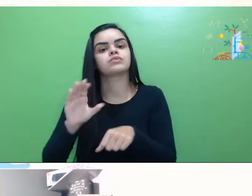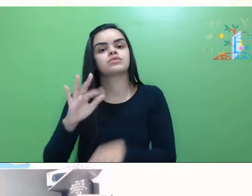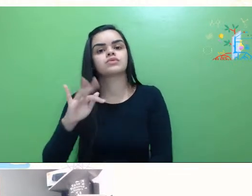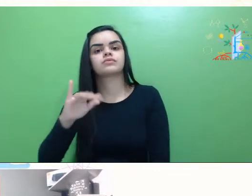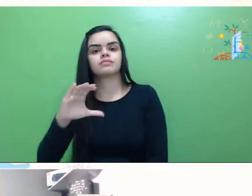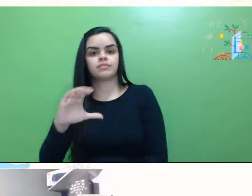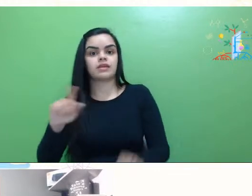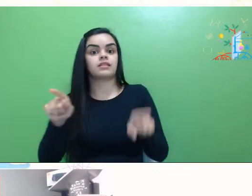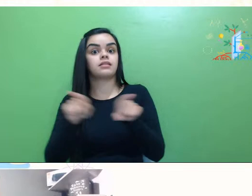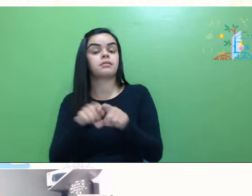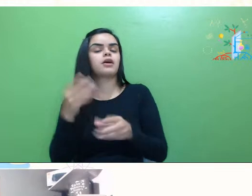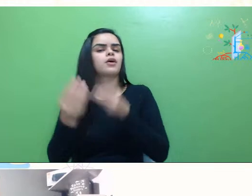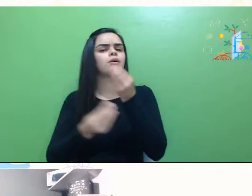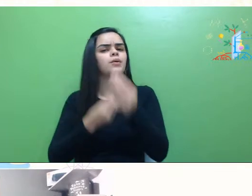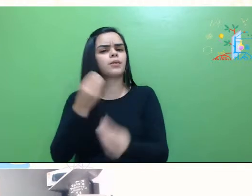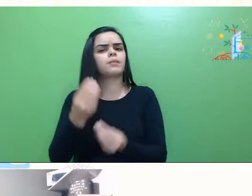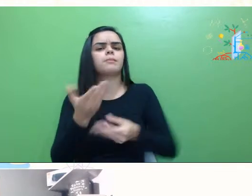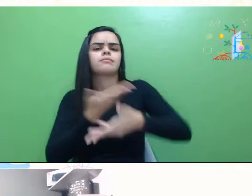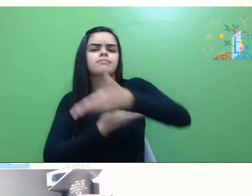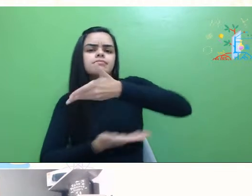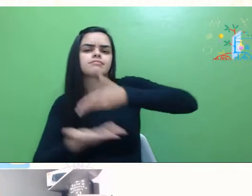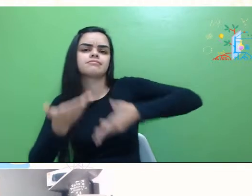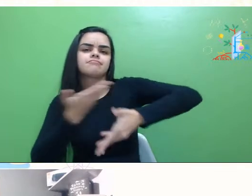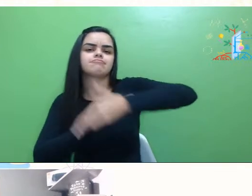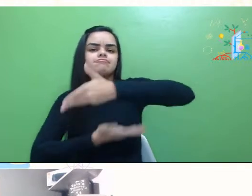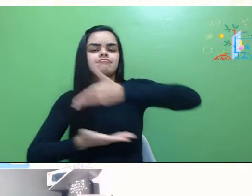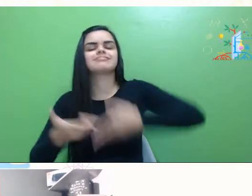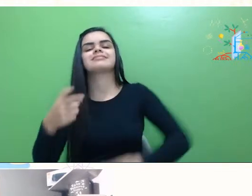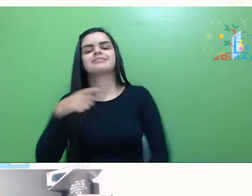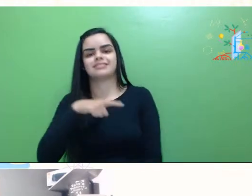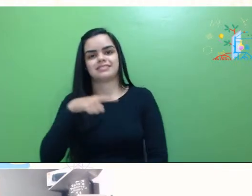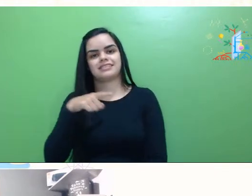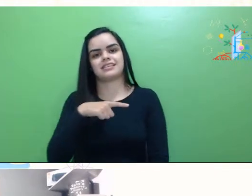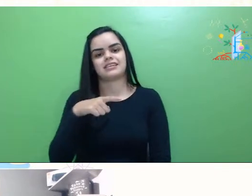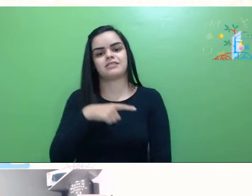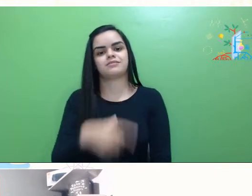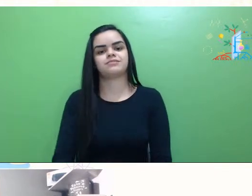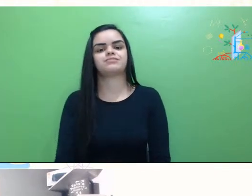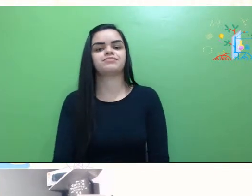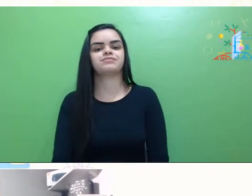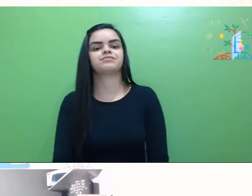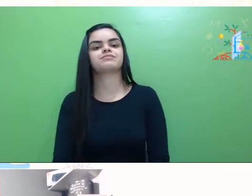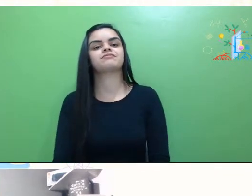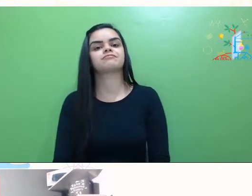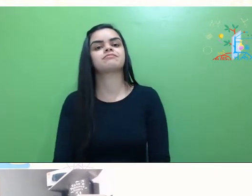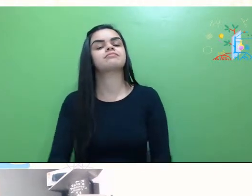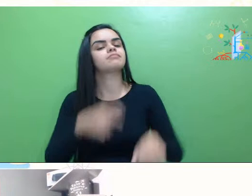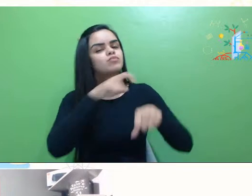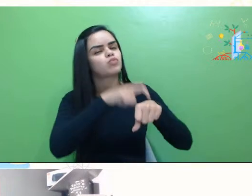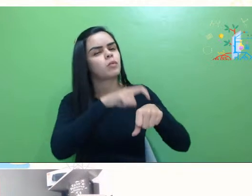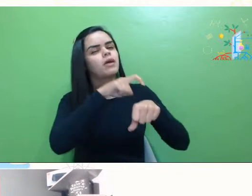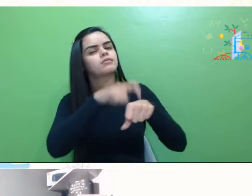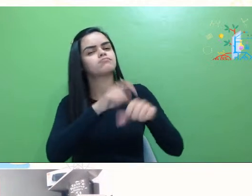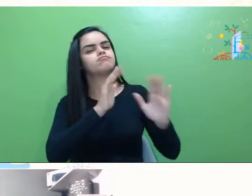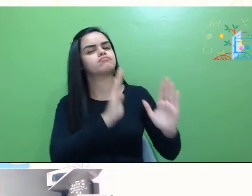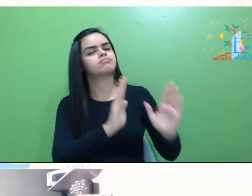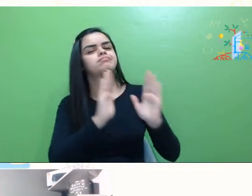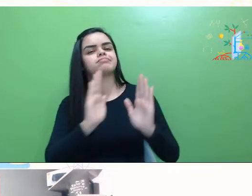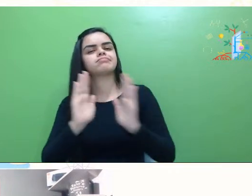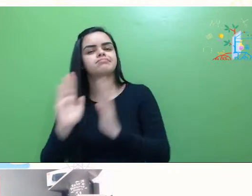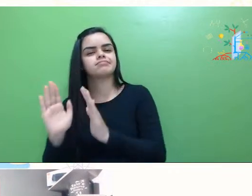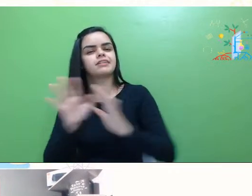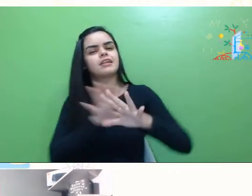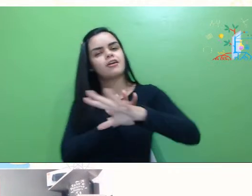vê que essa interação entre esses diversos momentos de formação